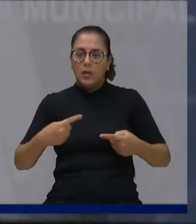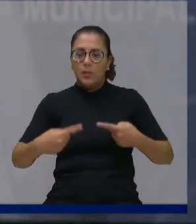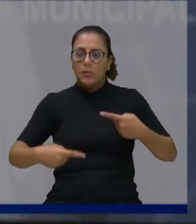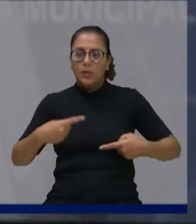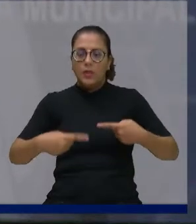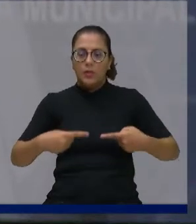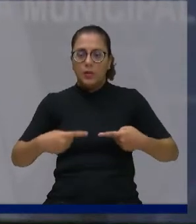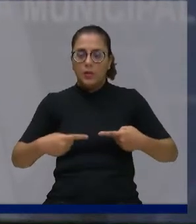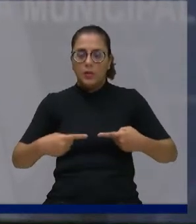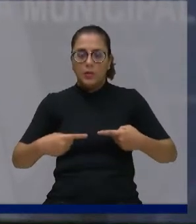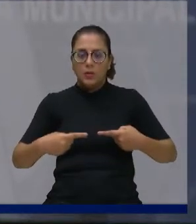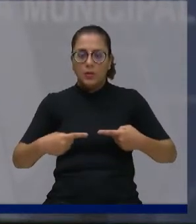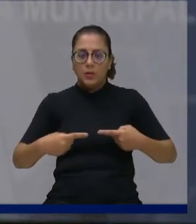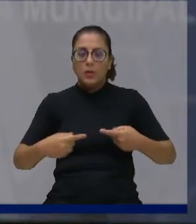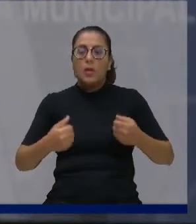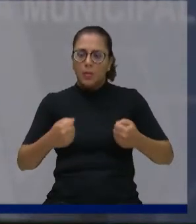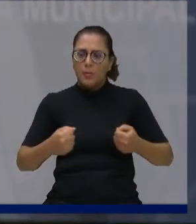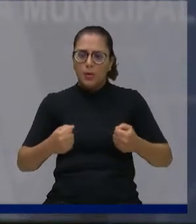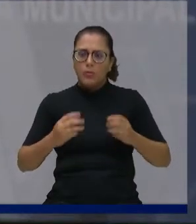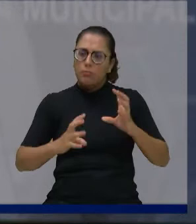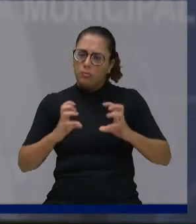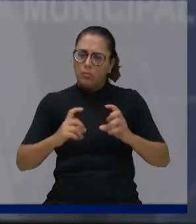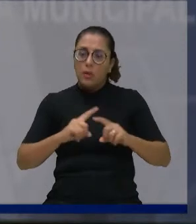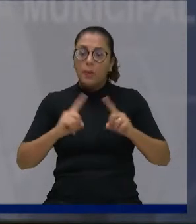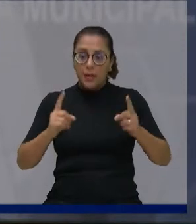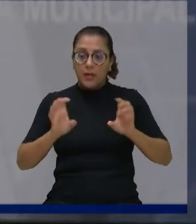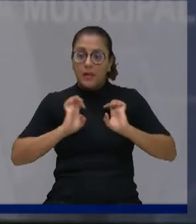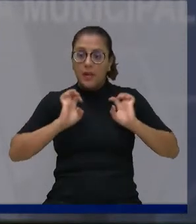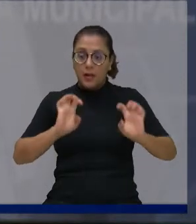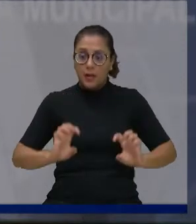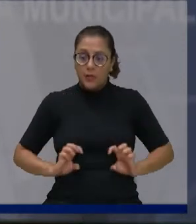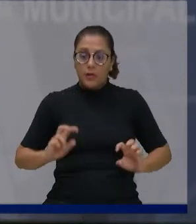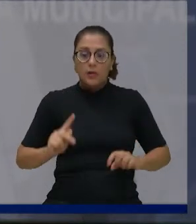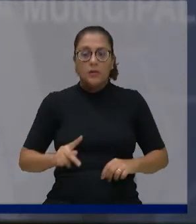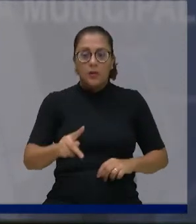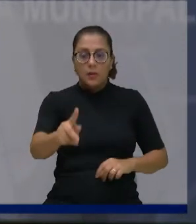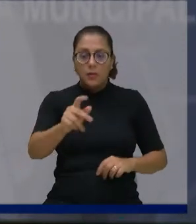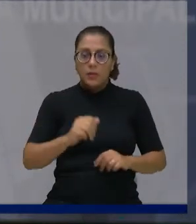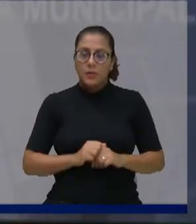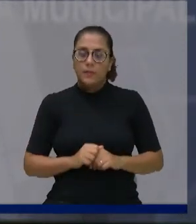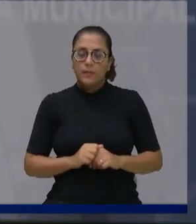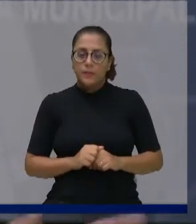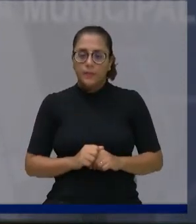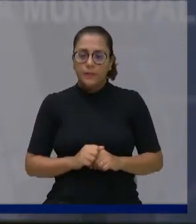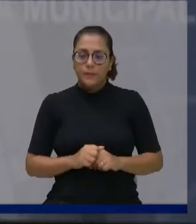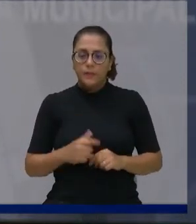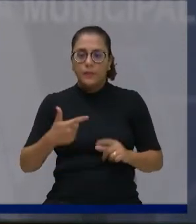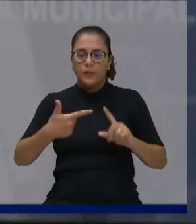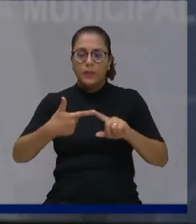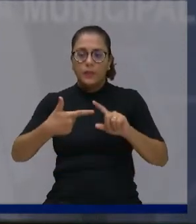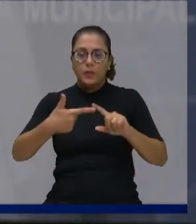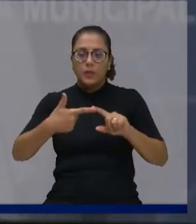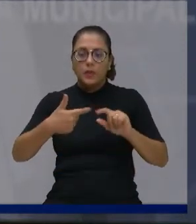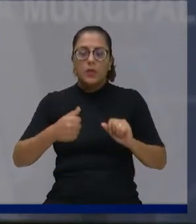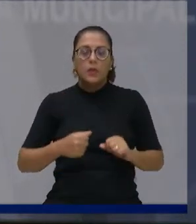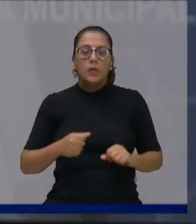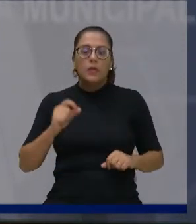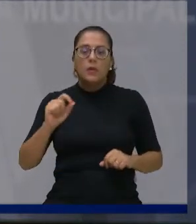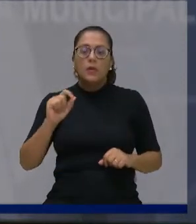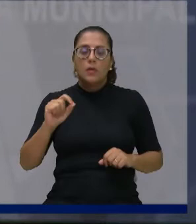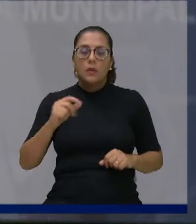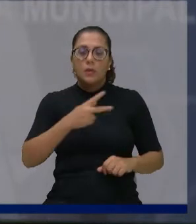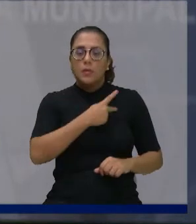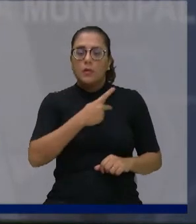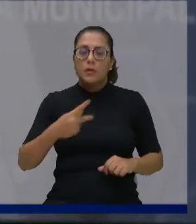senso da ética. A terceira coisa que eu queria falar também é que o presidente da Casa falou